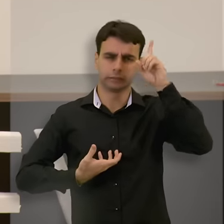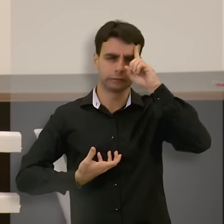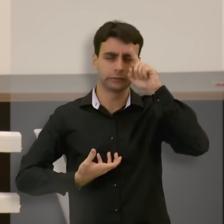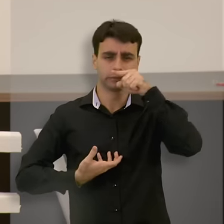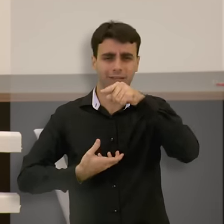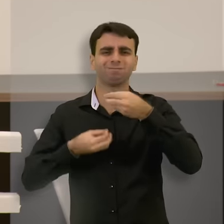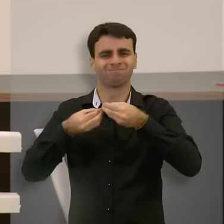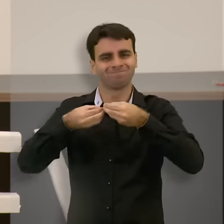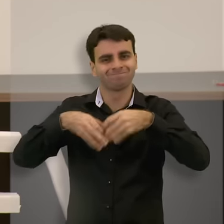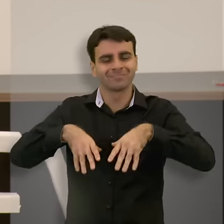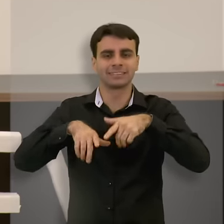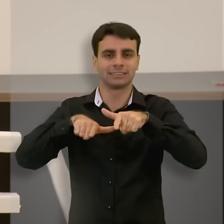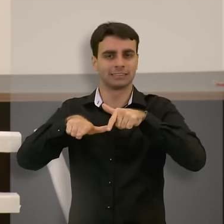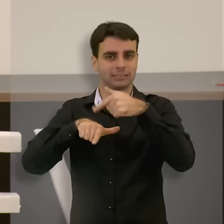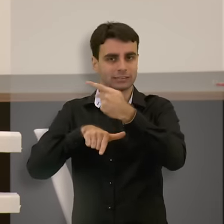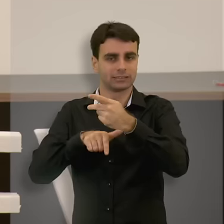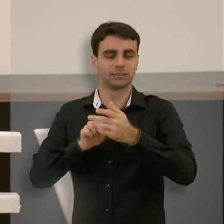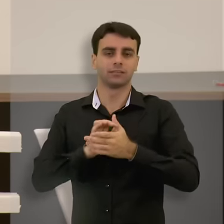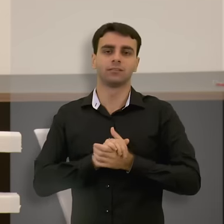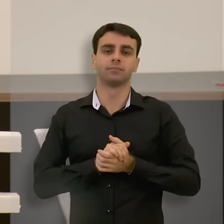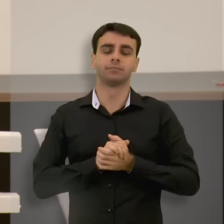isso estava prejudicando muito o trabalho dele.